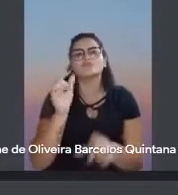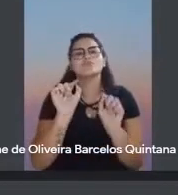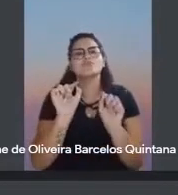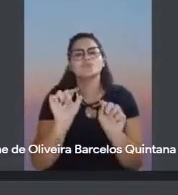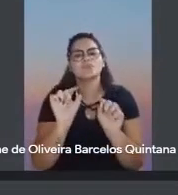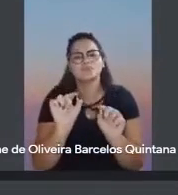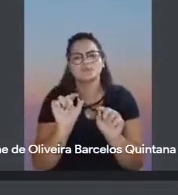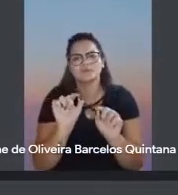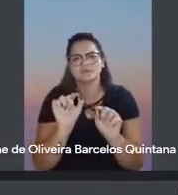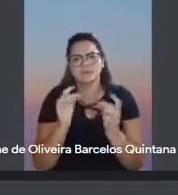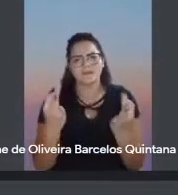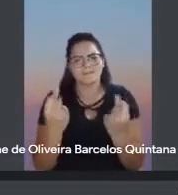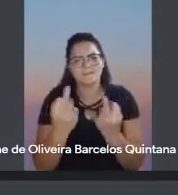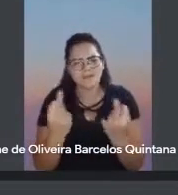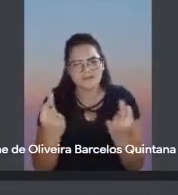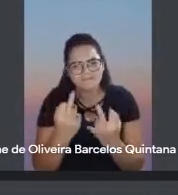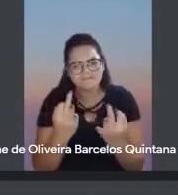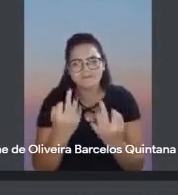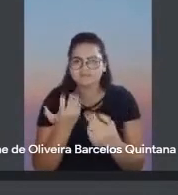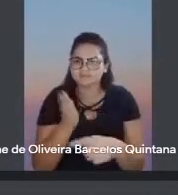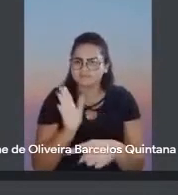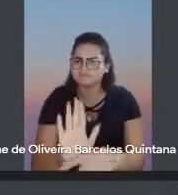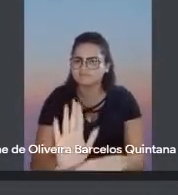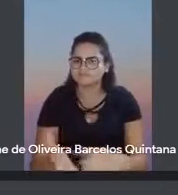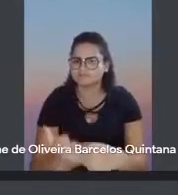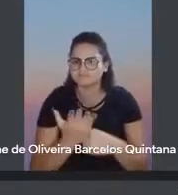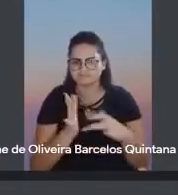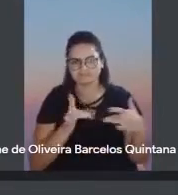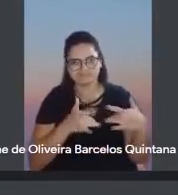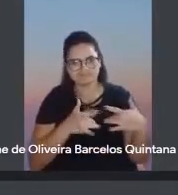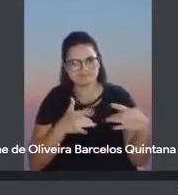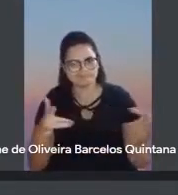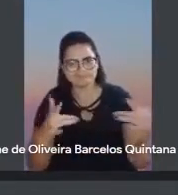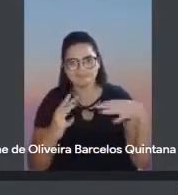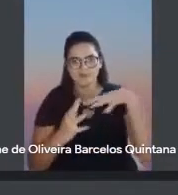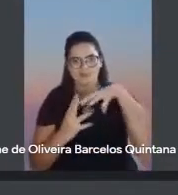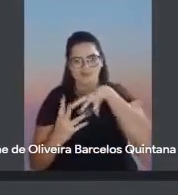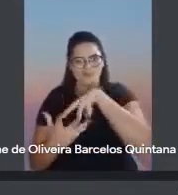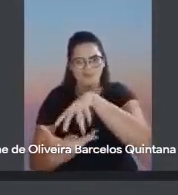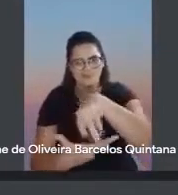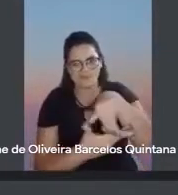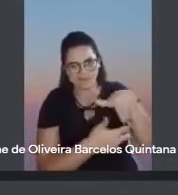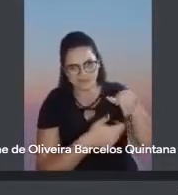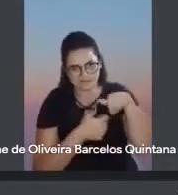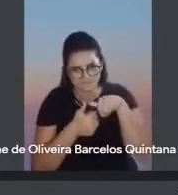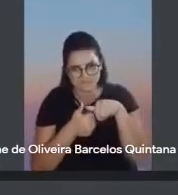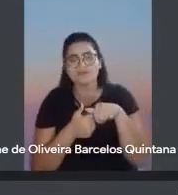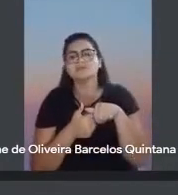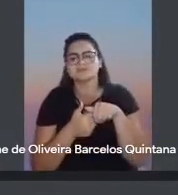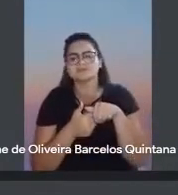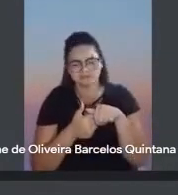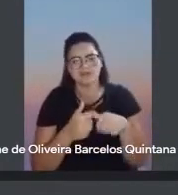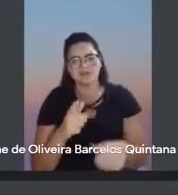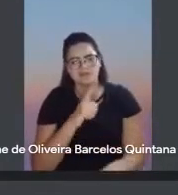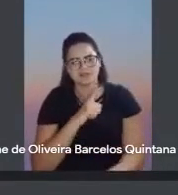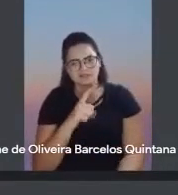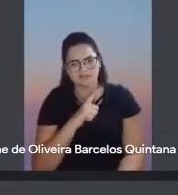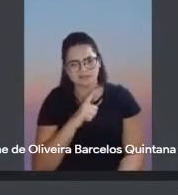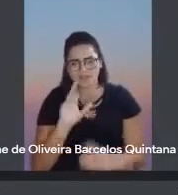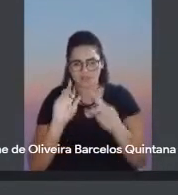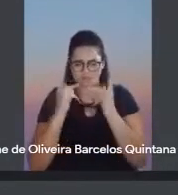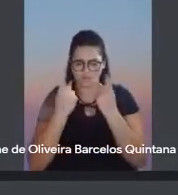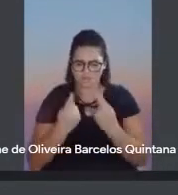perfeita solidariedade universal, envolvendo por inteiro a humanidade.